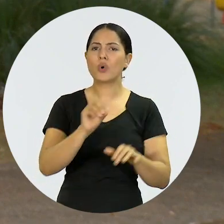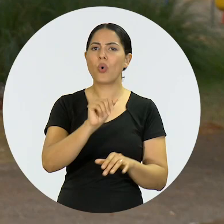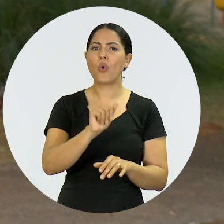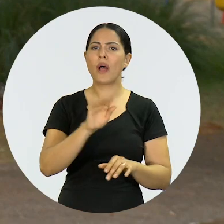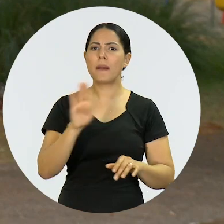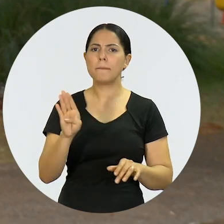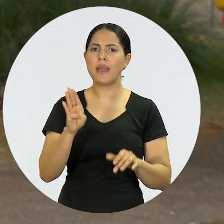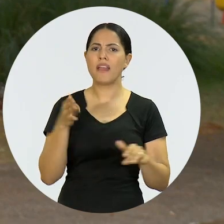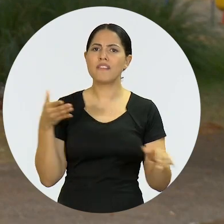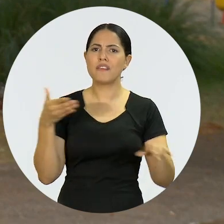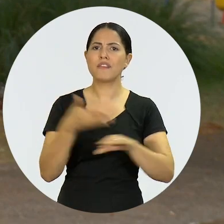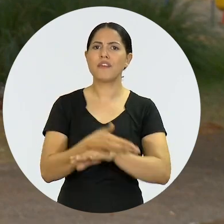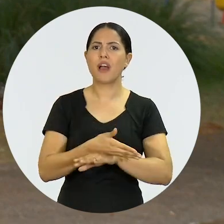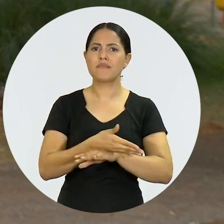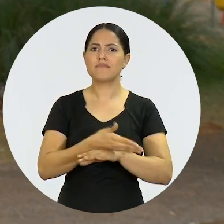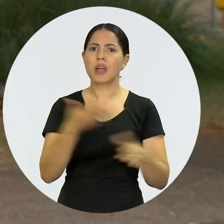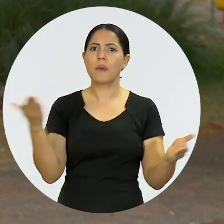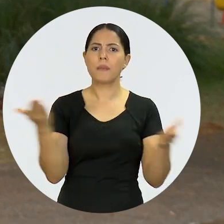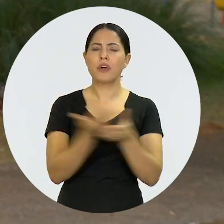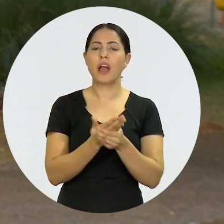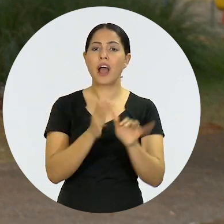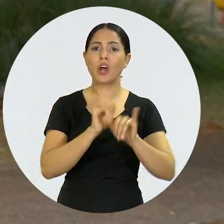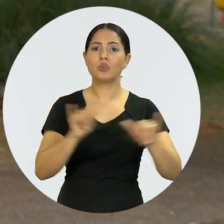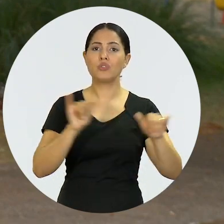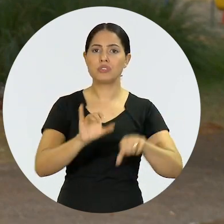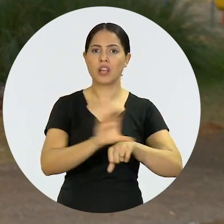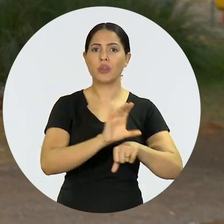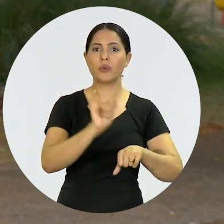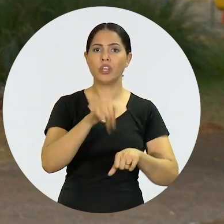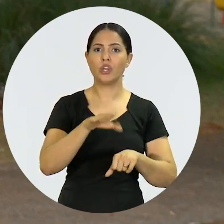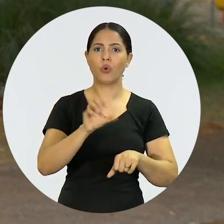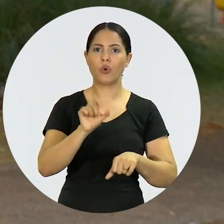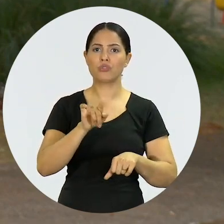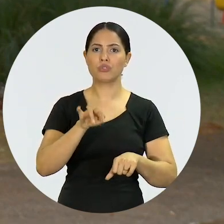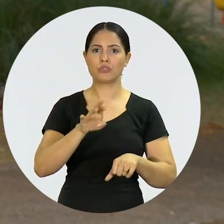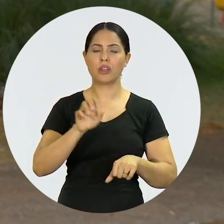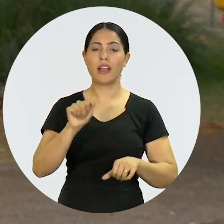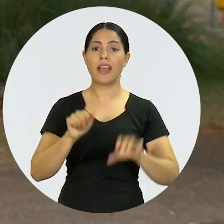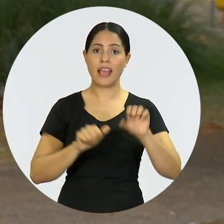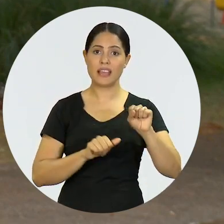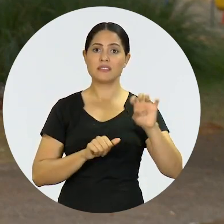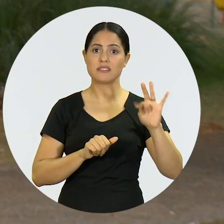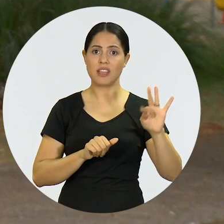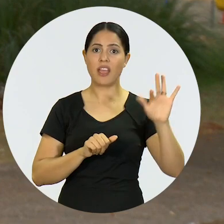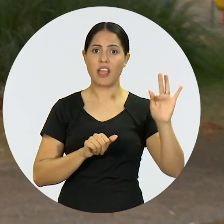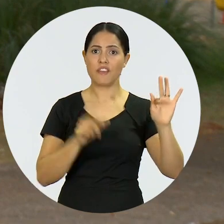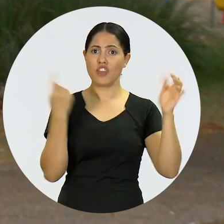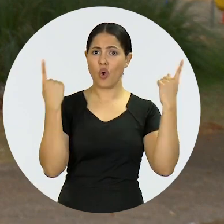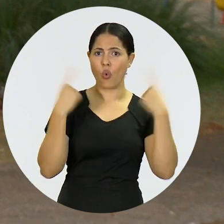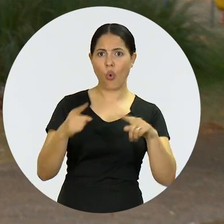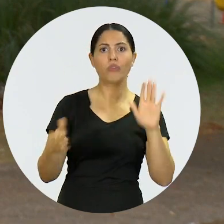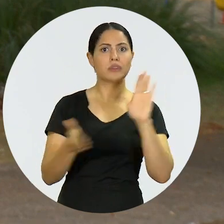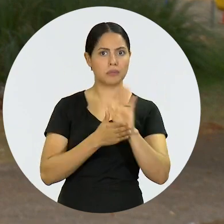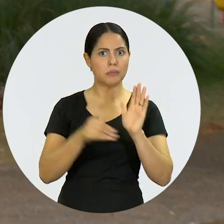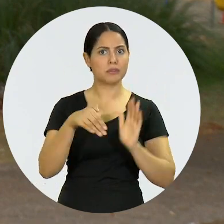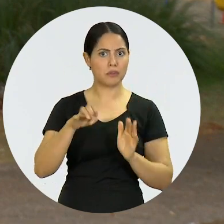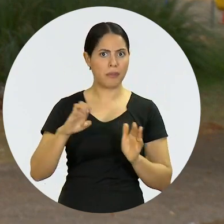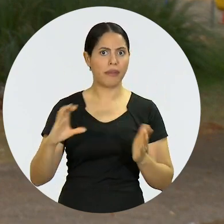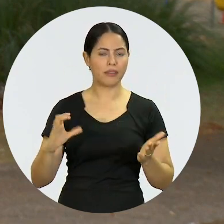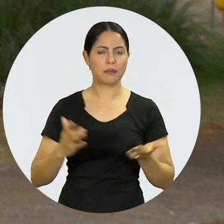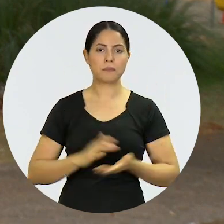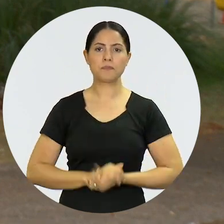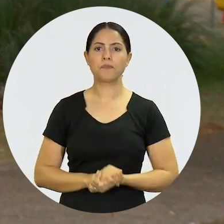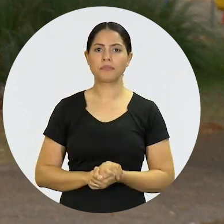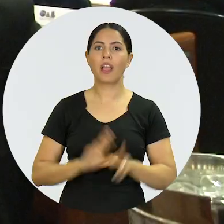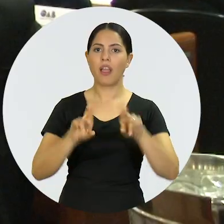A Ordem dos Advogados do Brasil vai ingressar com ação direta de inconstitucionalidade no Supremo Tribunal Federal contra